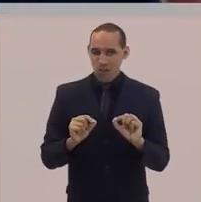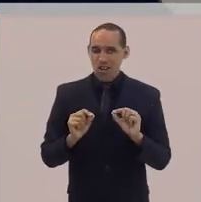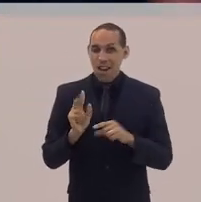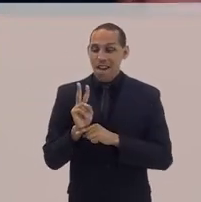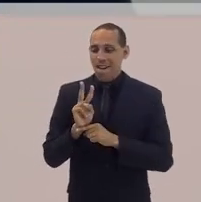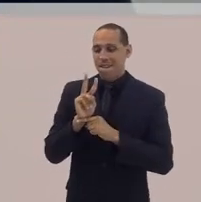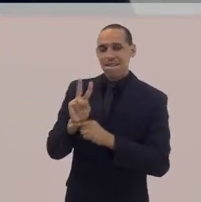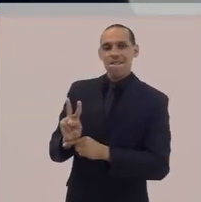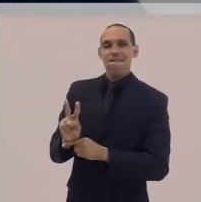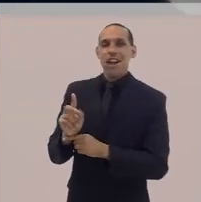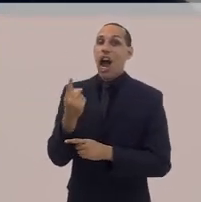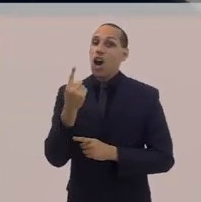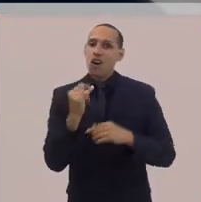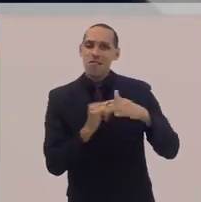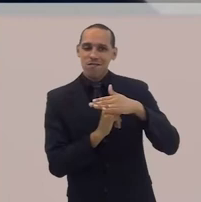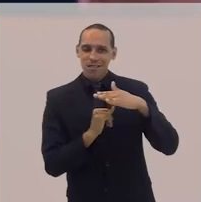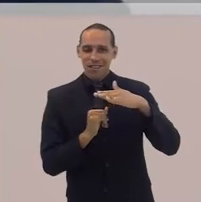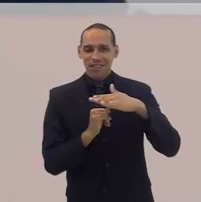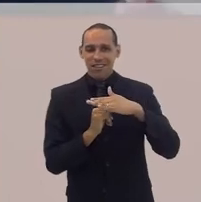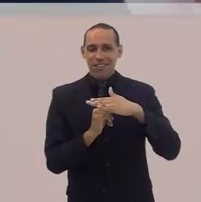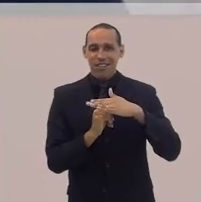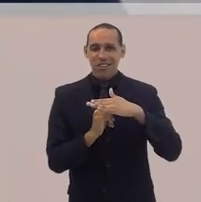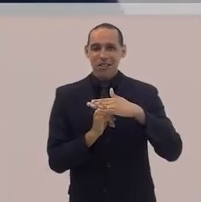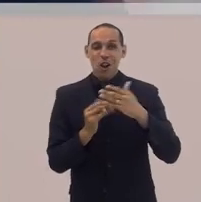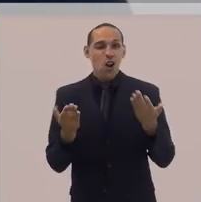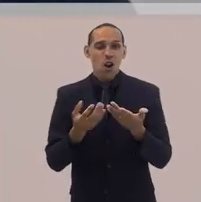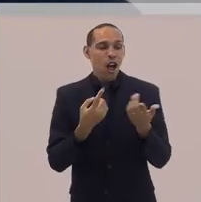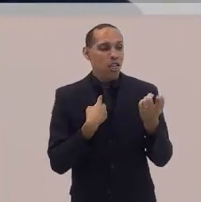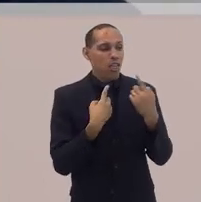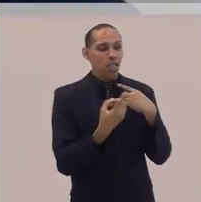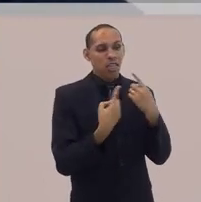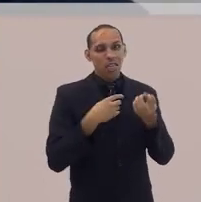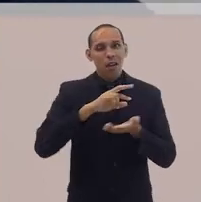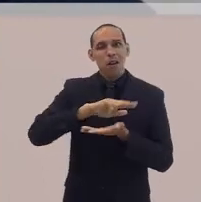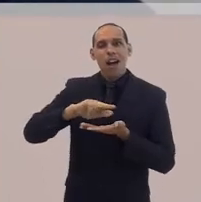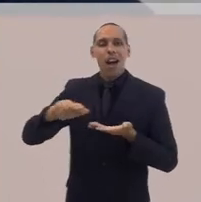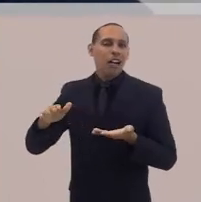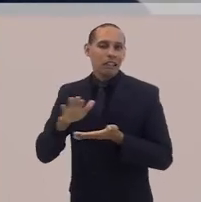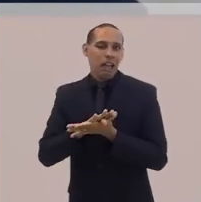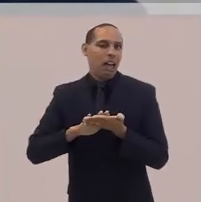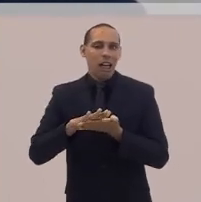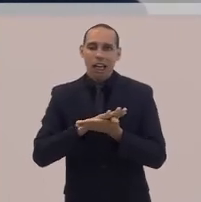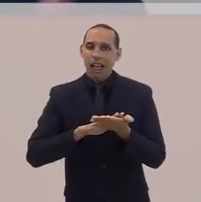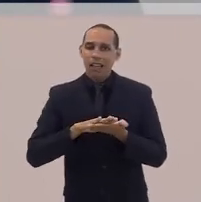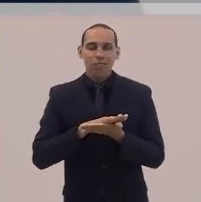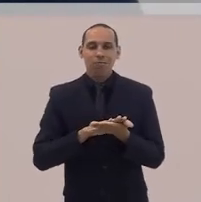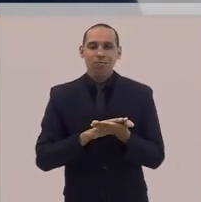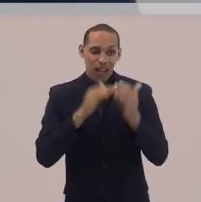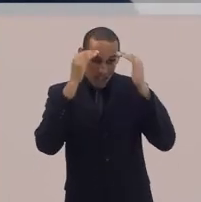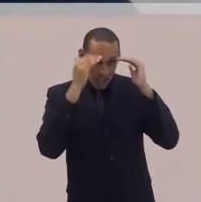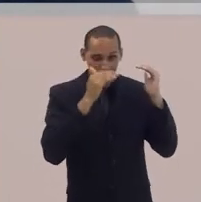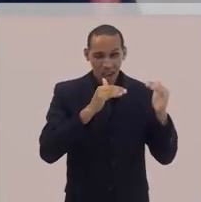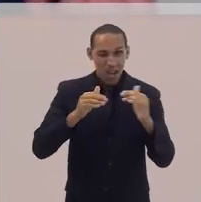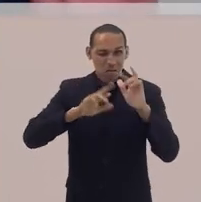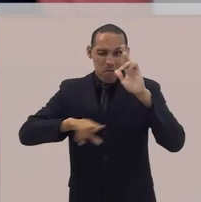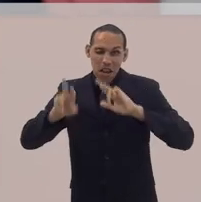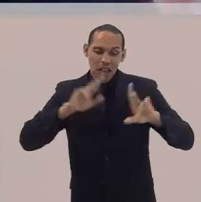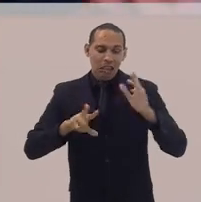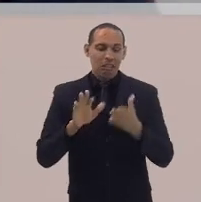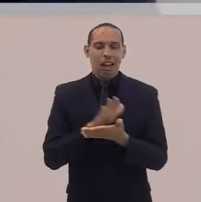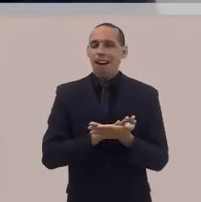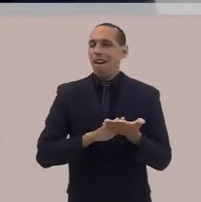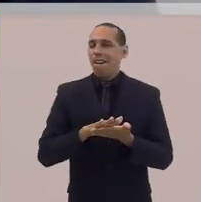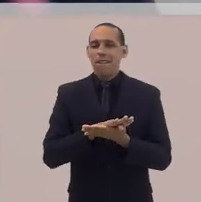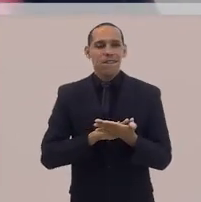de defesa de uma instituição que não consegue dialogar com a diversidade, não consegue respeitar as